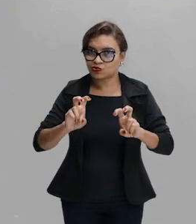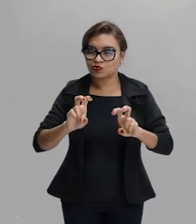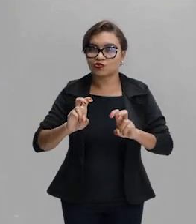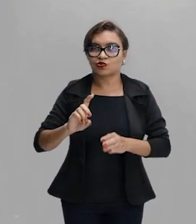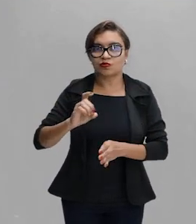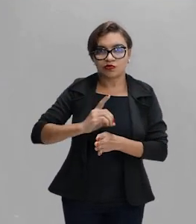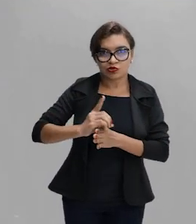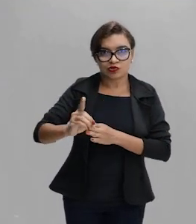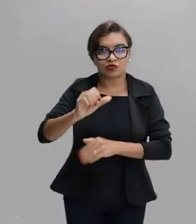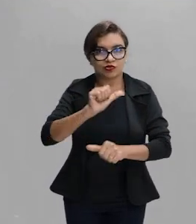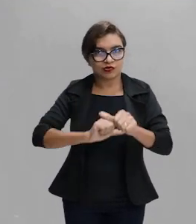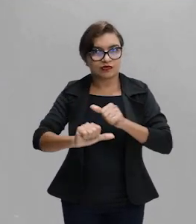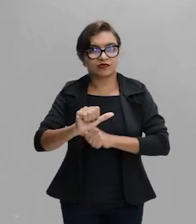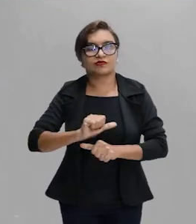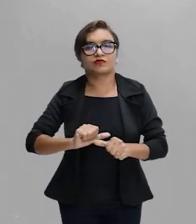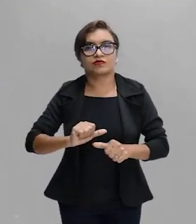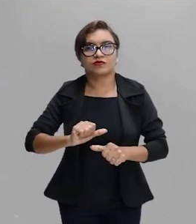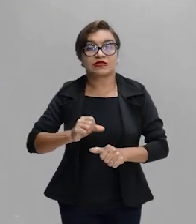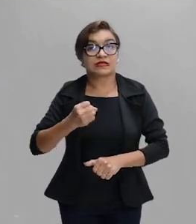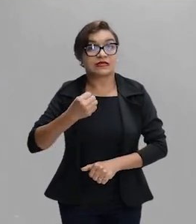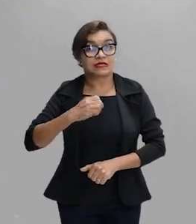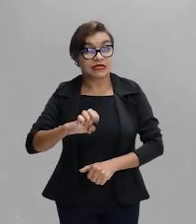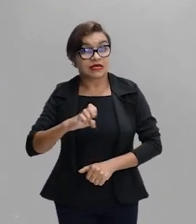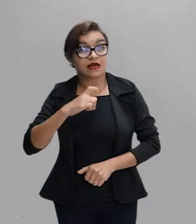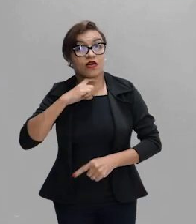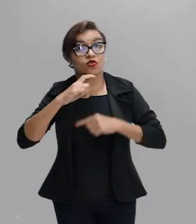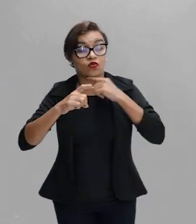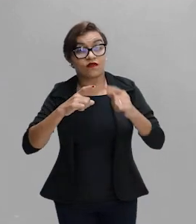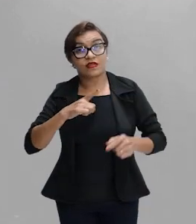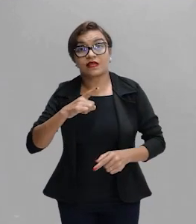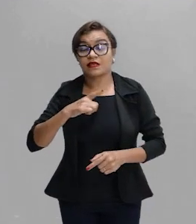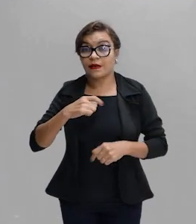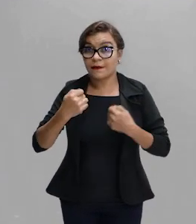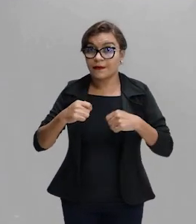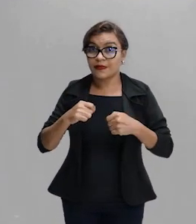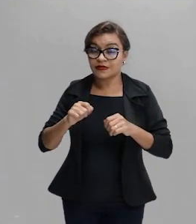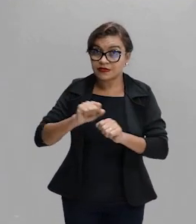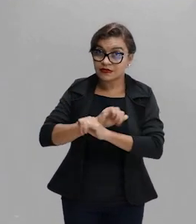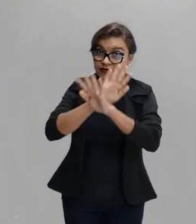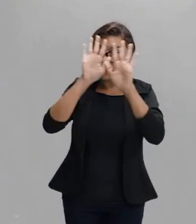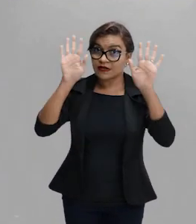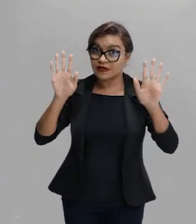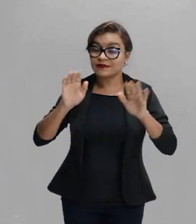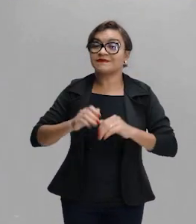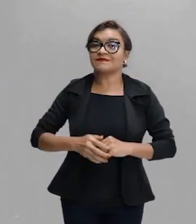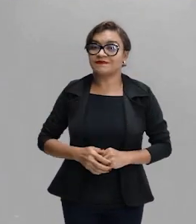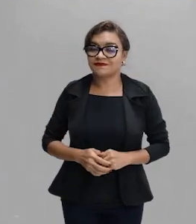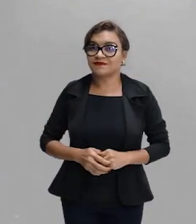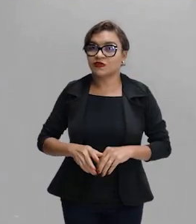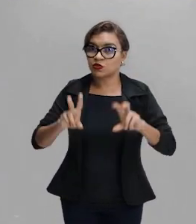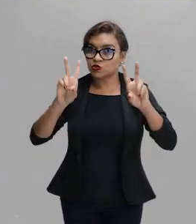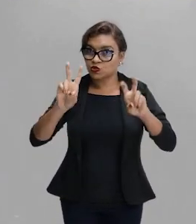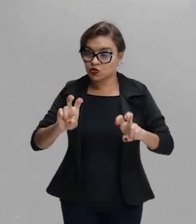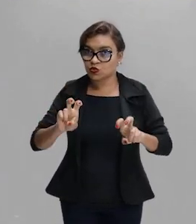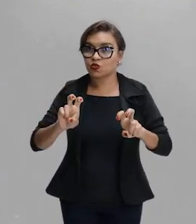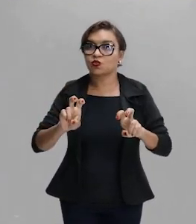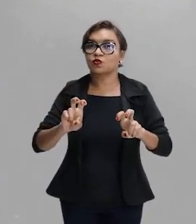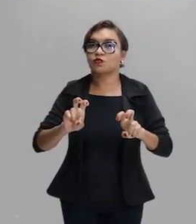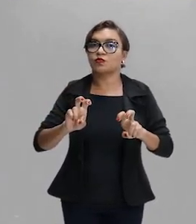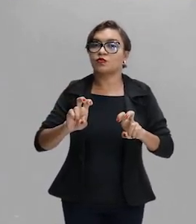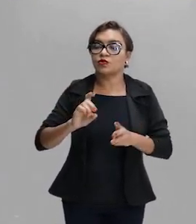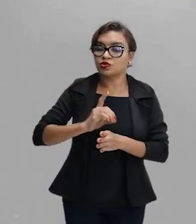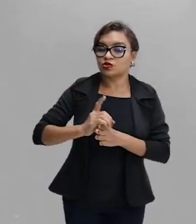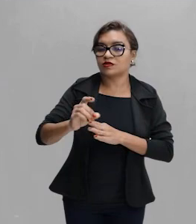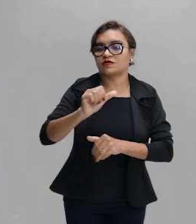suas dúvidas, se existe alguma dúvida, tirar suas dúvidas sobre a refração da luz, relembrar o que é refração da